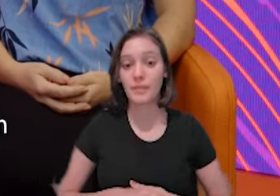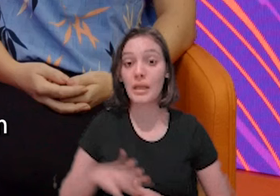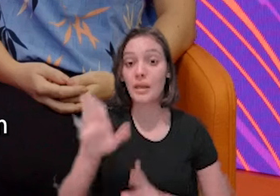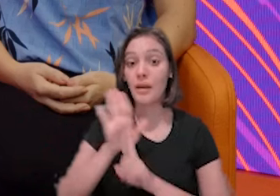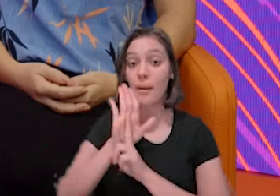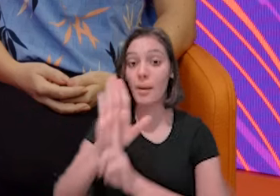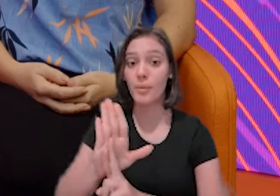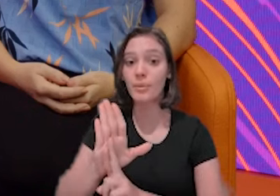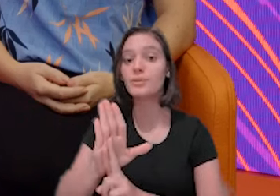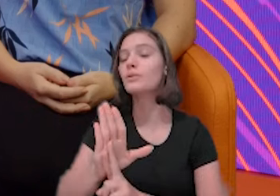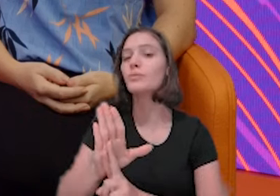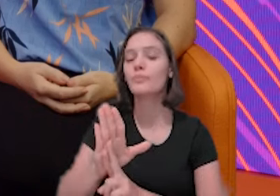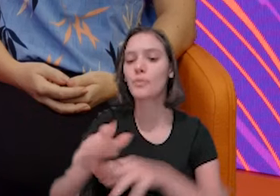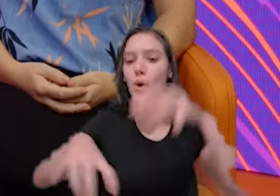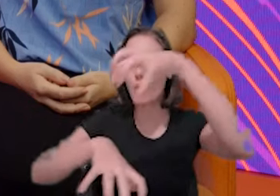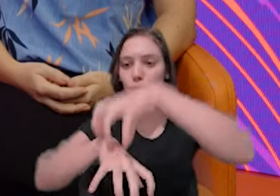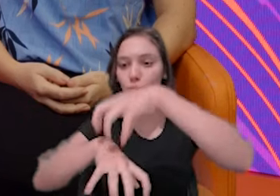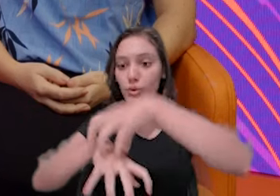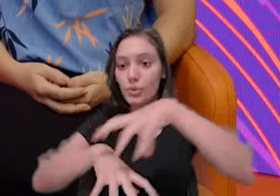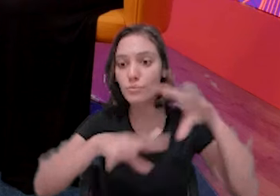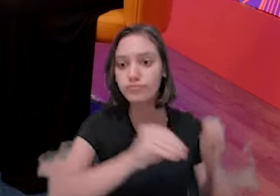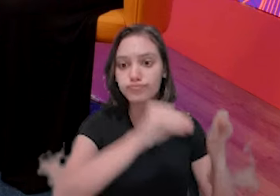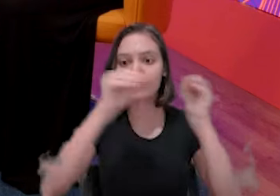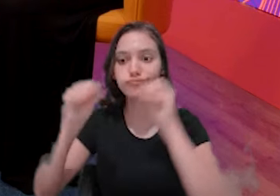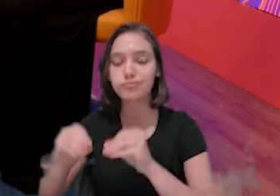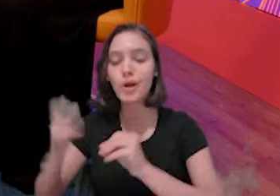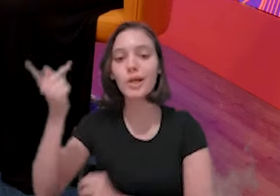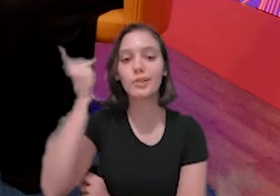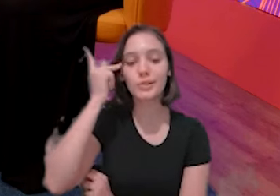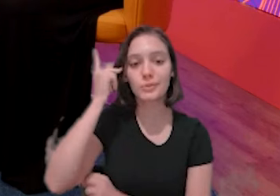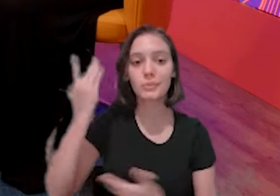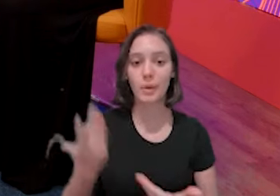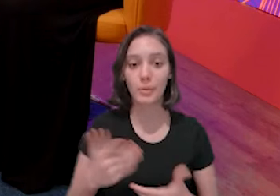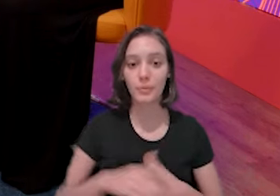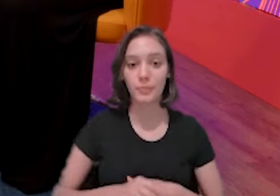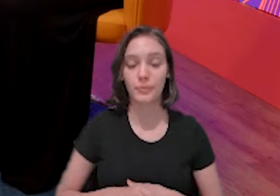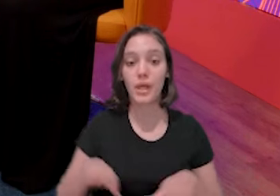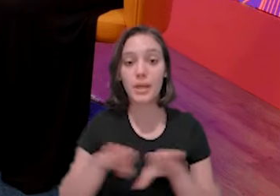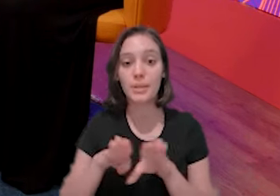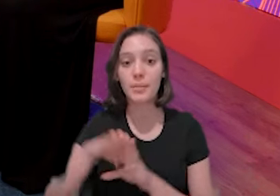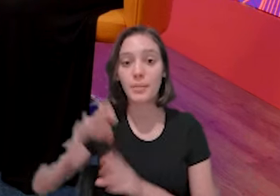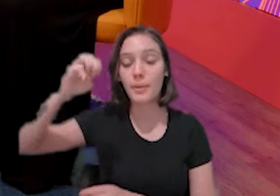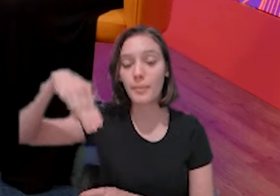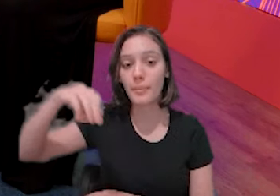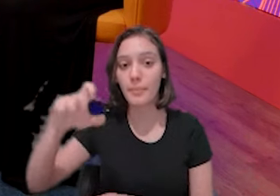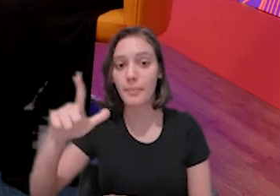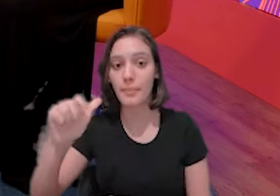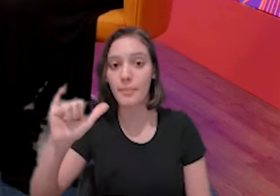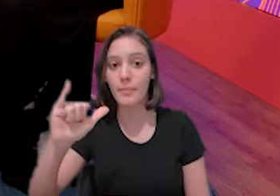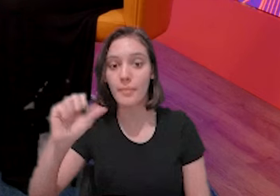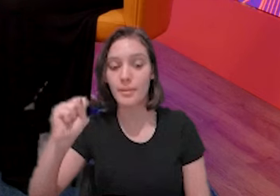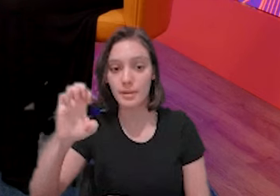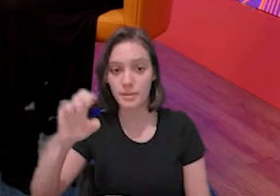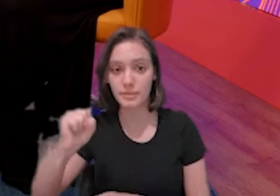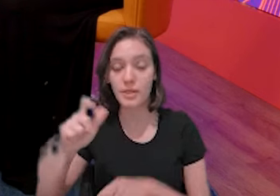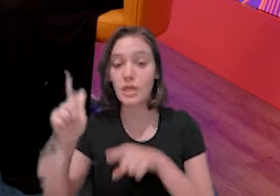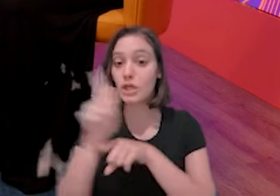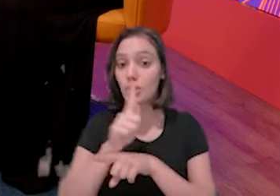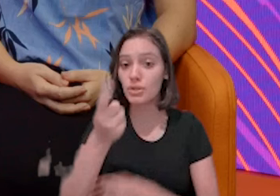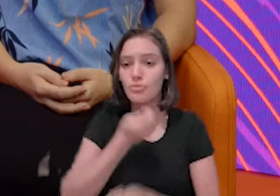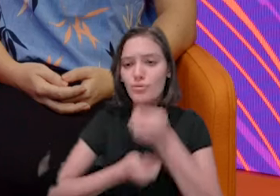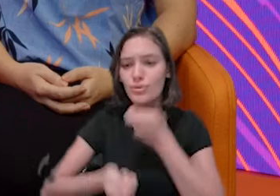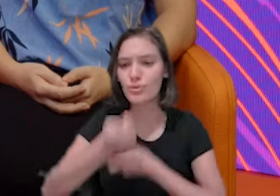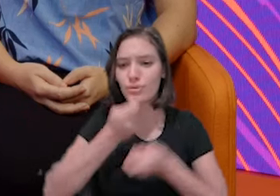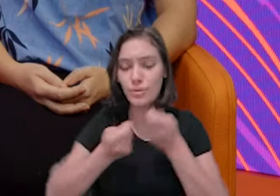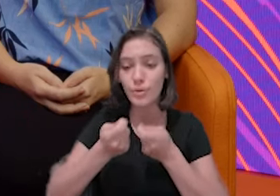Escobar, que é representante do Centro de Imigrantes em São Paulo e com a Melise Nascimento, que é gestora